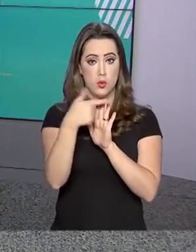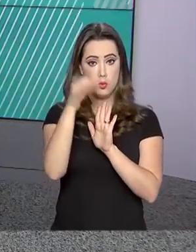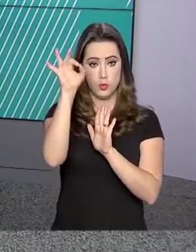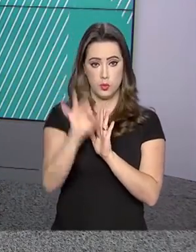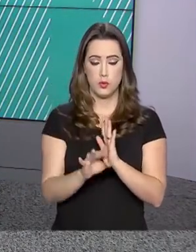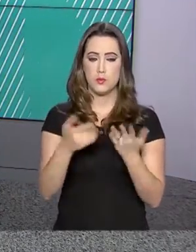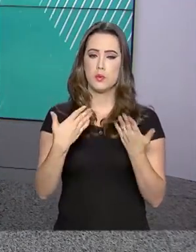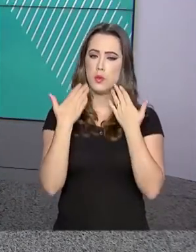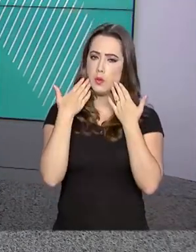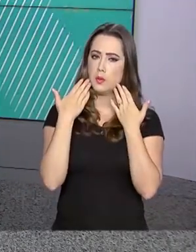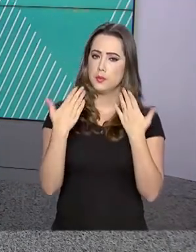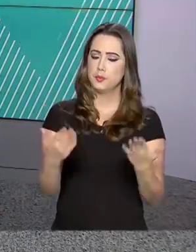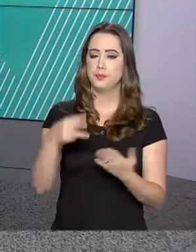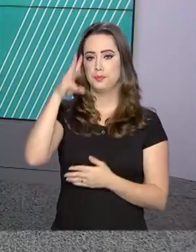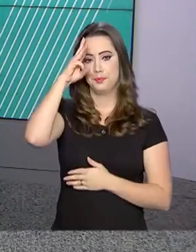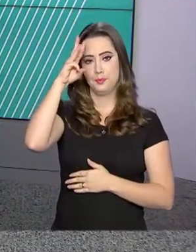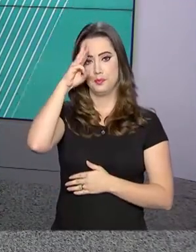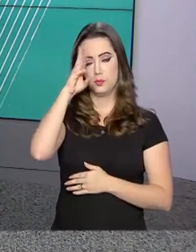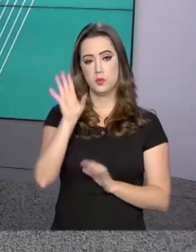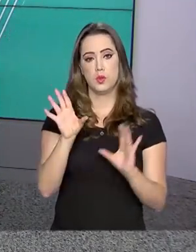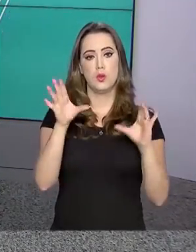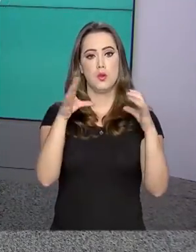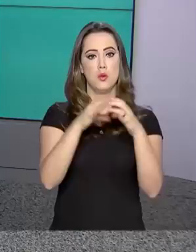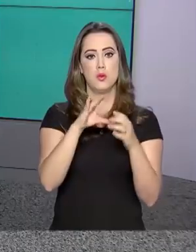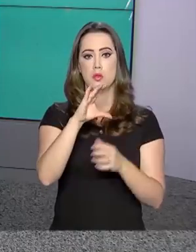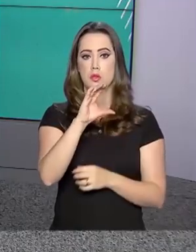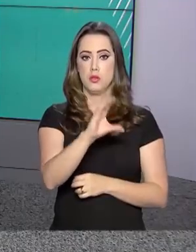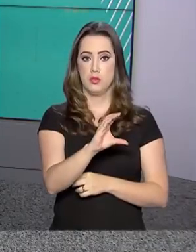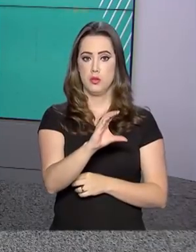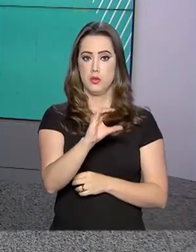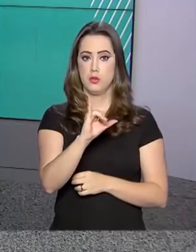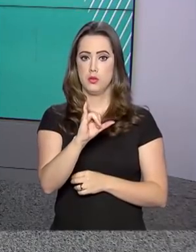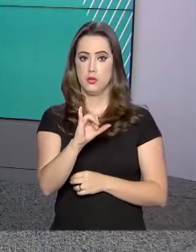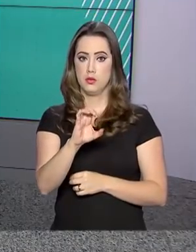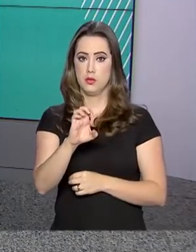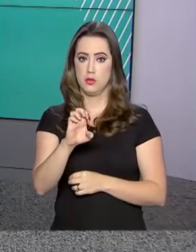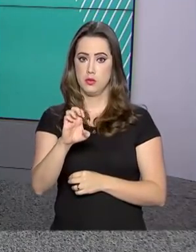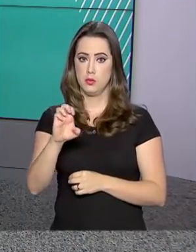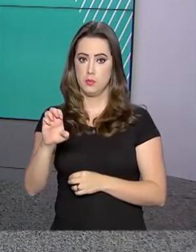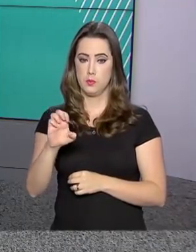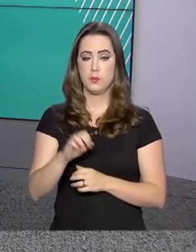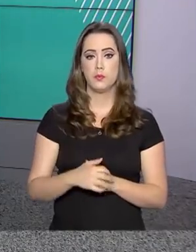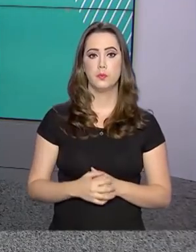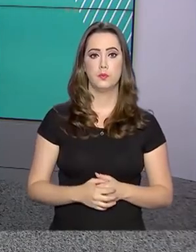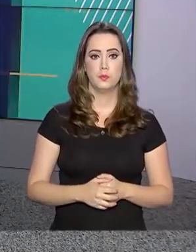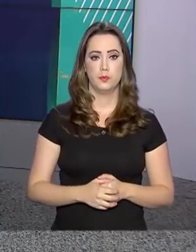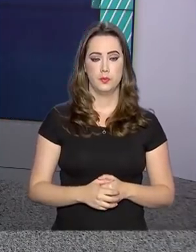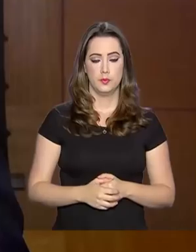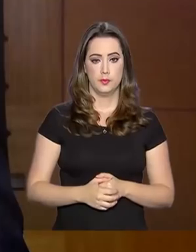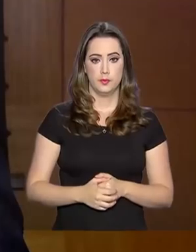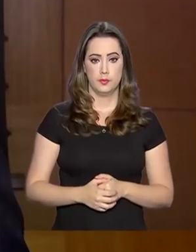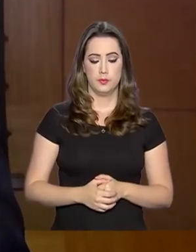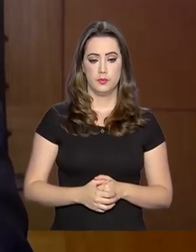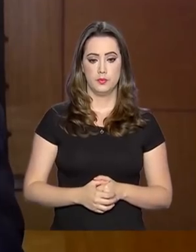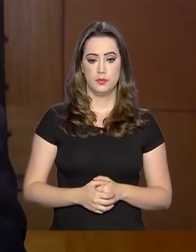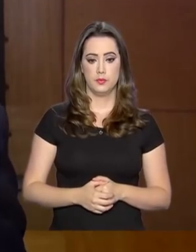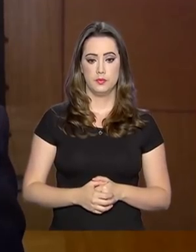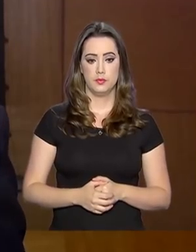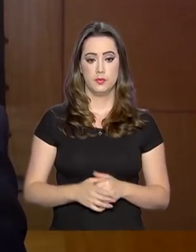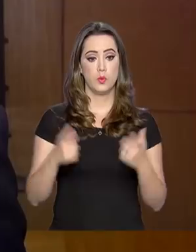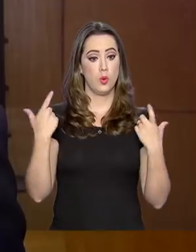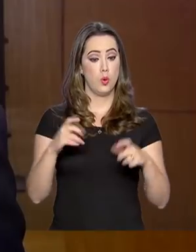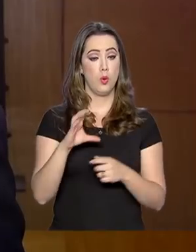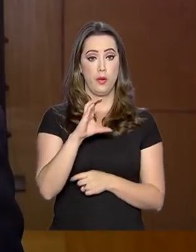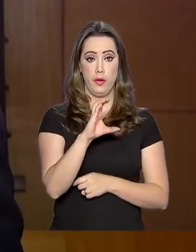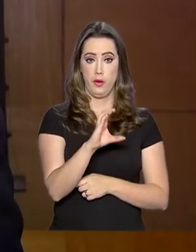apresentados nesta terça-feira pelo Centro de Integração Empresa-Escola, o CIE. O Centro